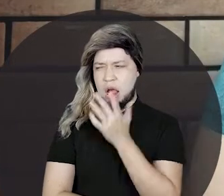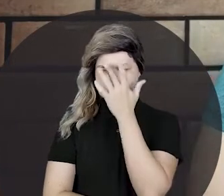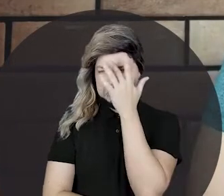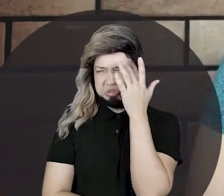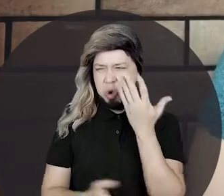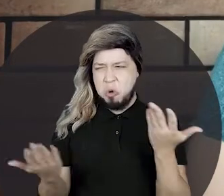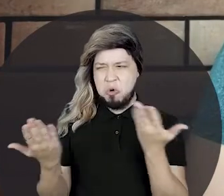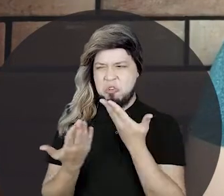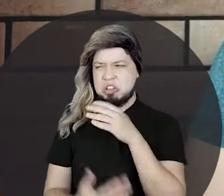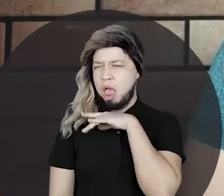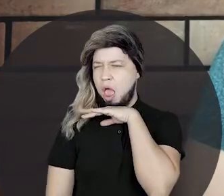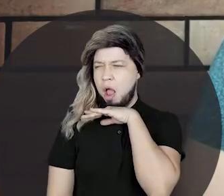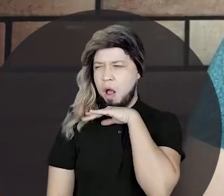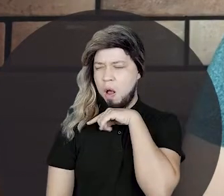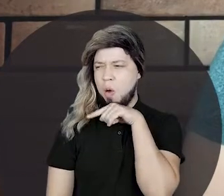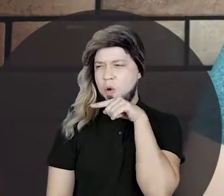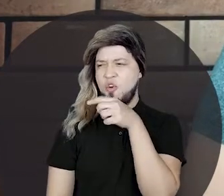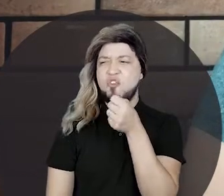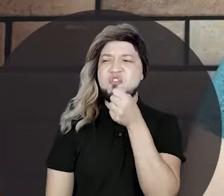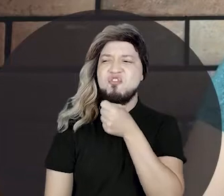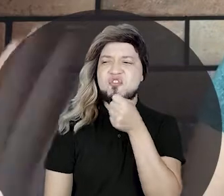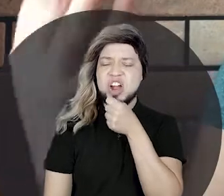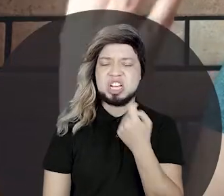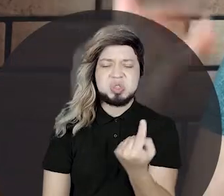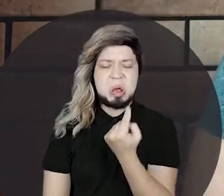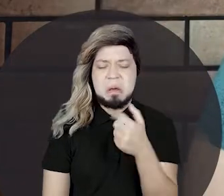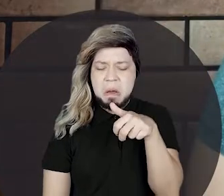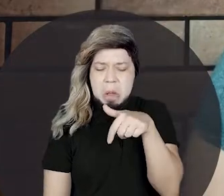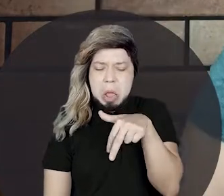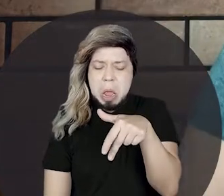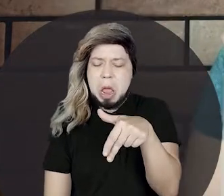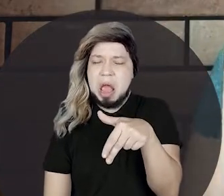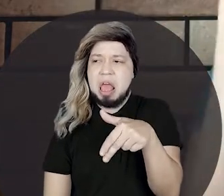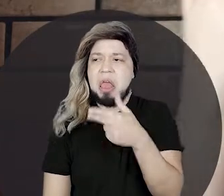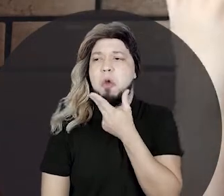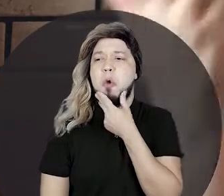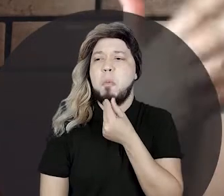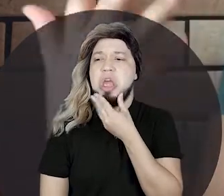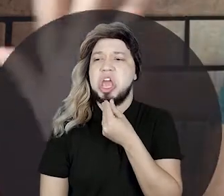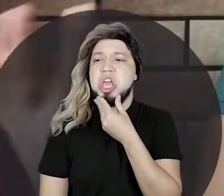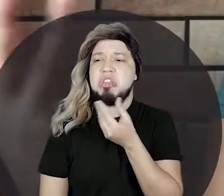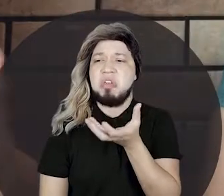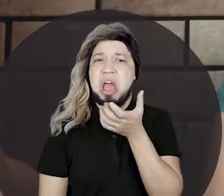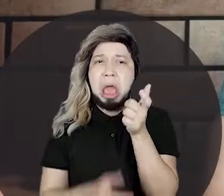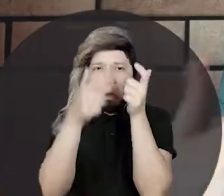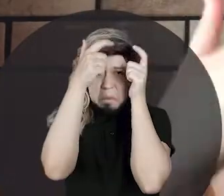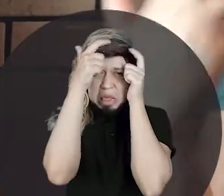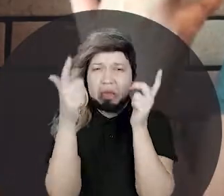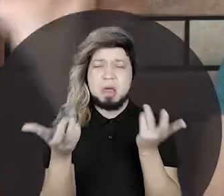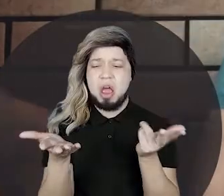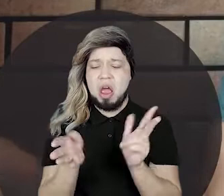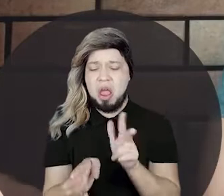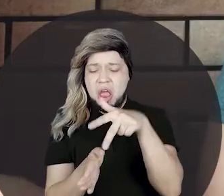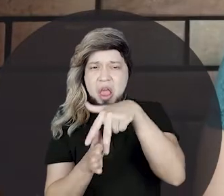esse povo de hoje em dia é muito ruim, né? O povo do velho sozinho e o menino príncipe, que é ser príncipe encantado, andando